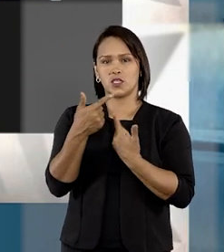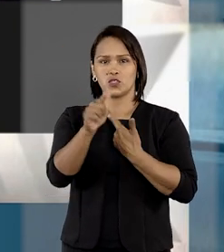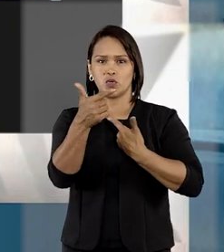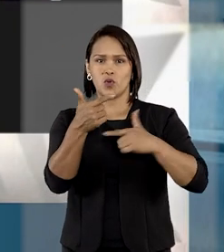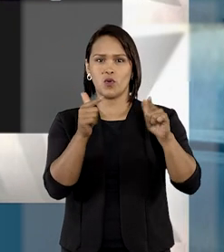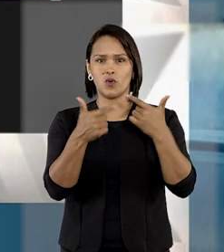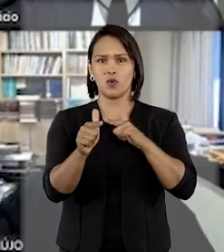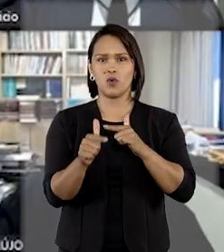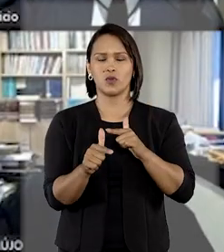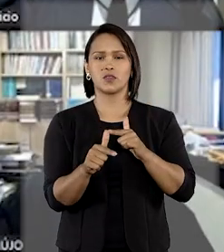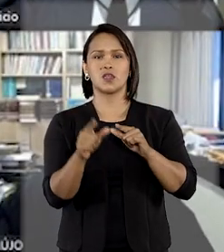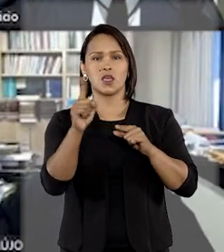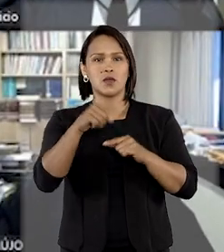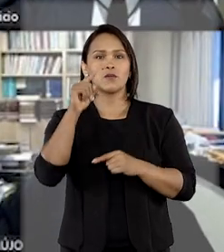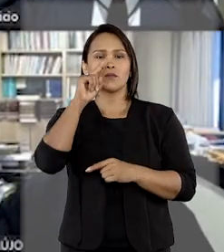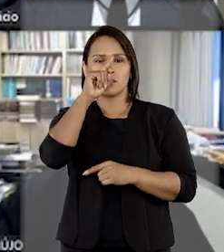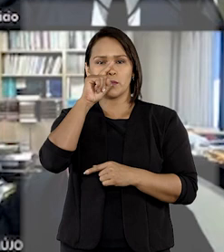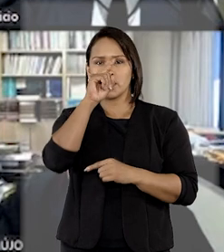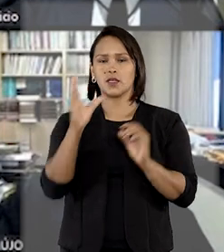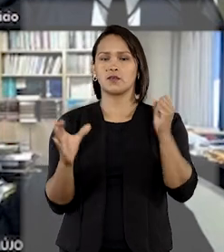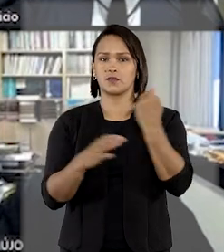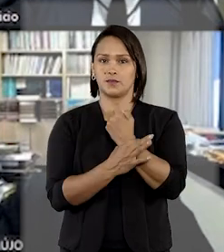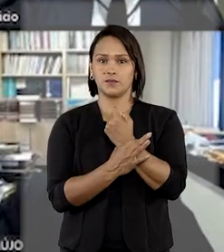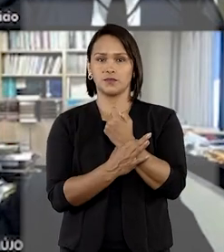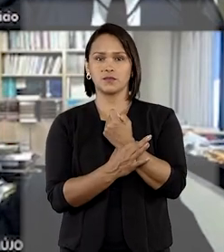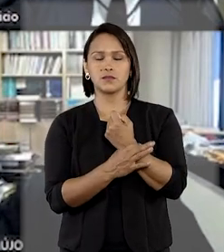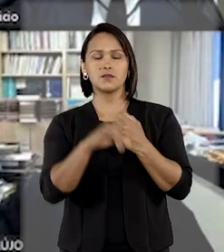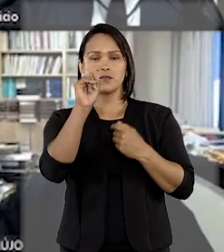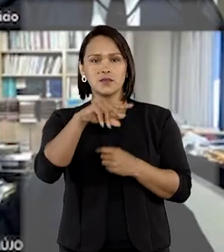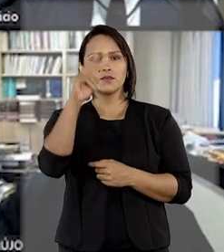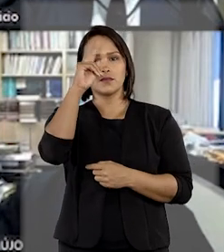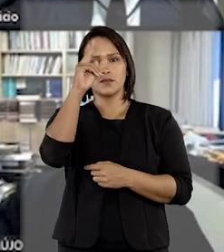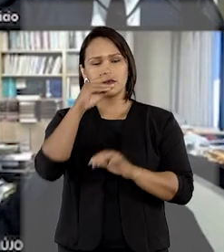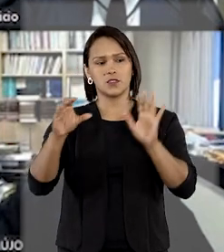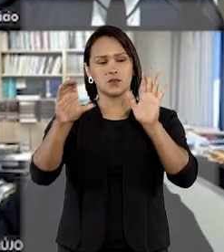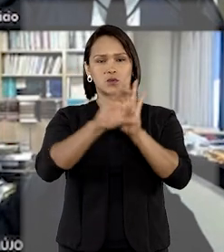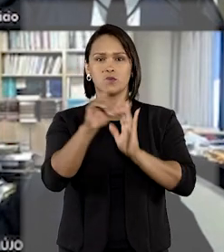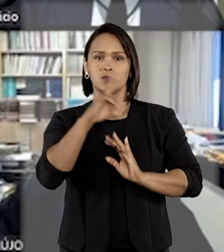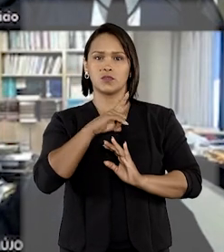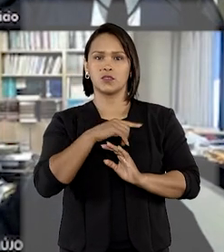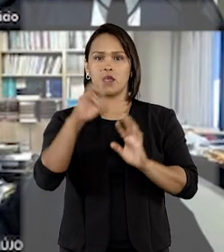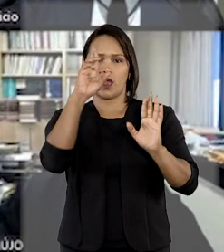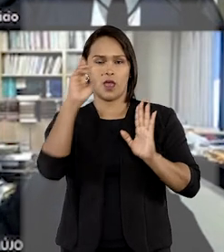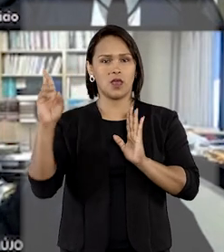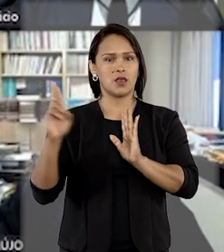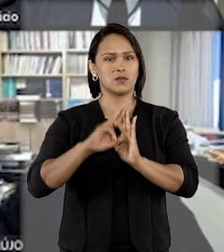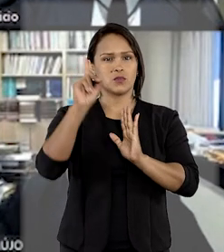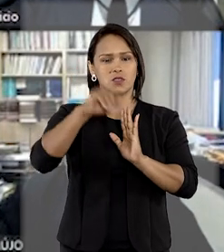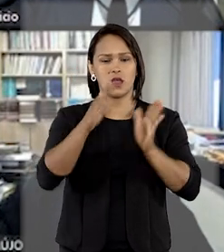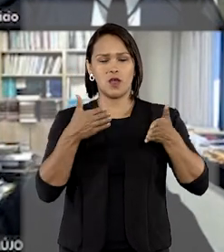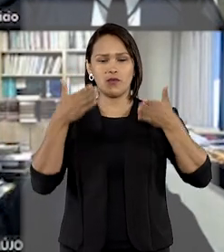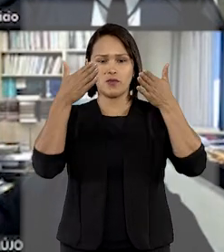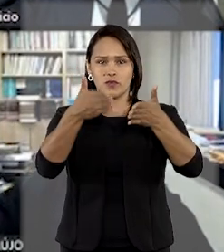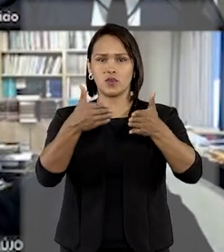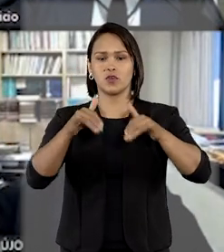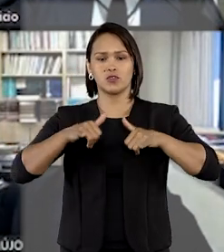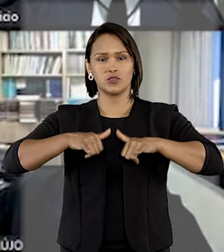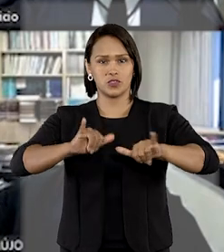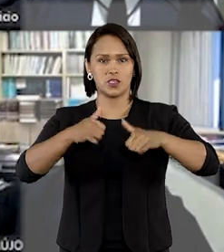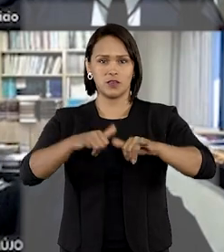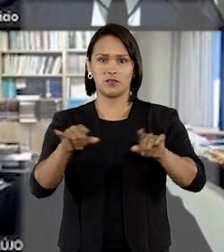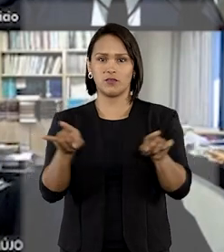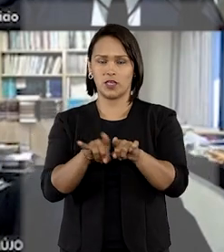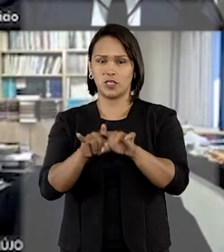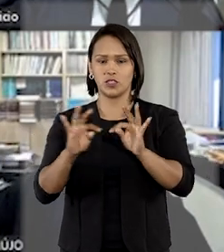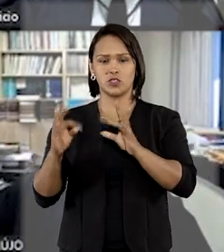risco a sua segurança. Ela lembrou que o Código prevê a responsabilidade objetiva do fornecedor de reparar o dano causado